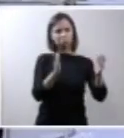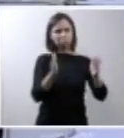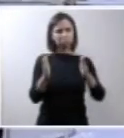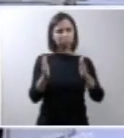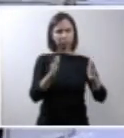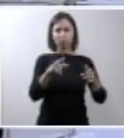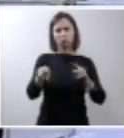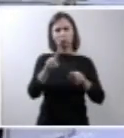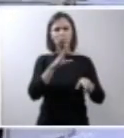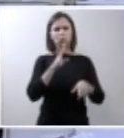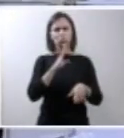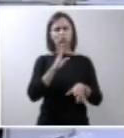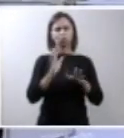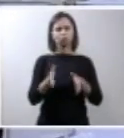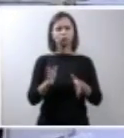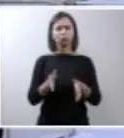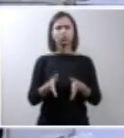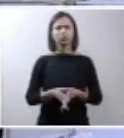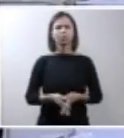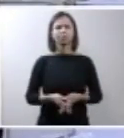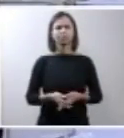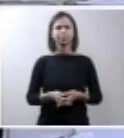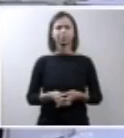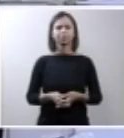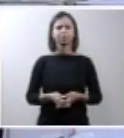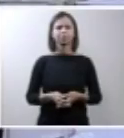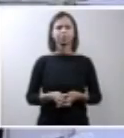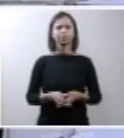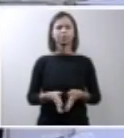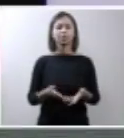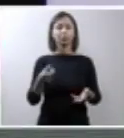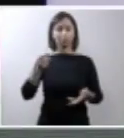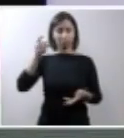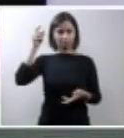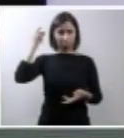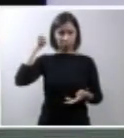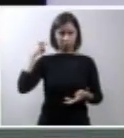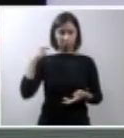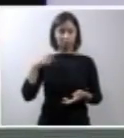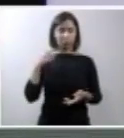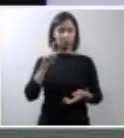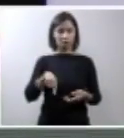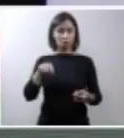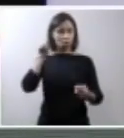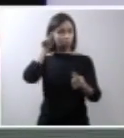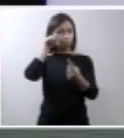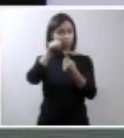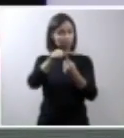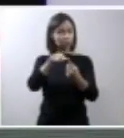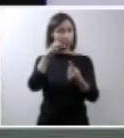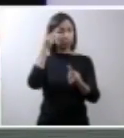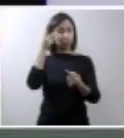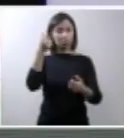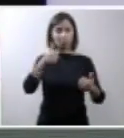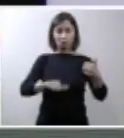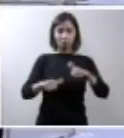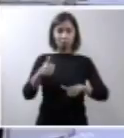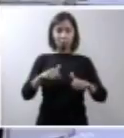conhecimento de alguns colegas aqui, onde na época com o objetivo de avaliar a